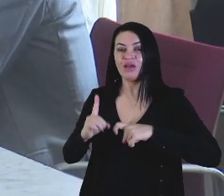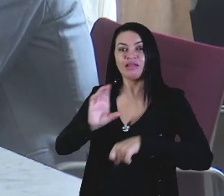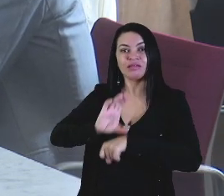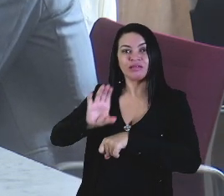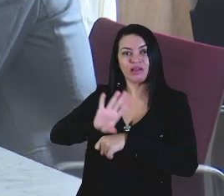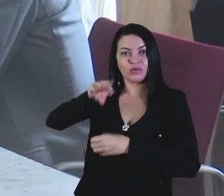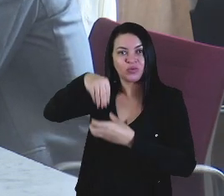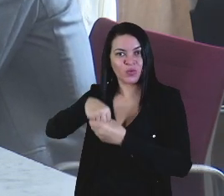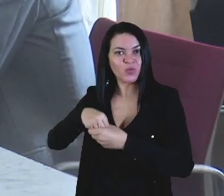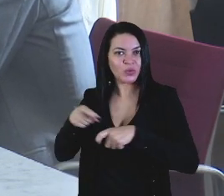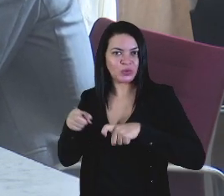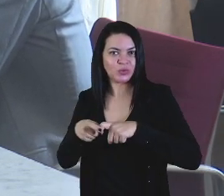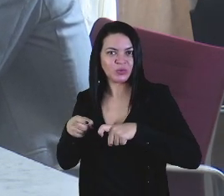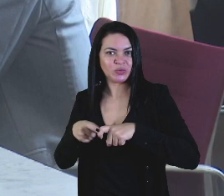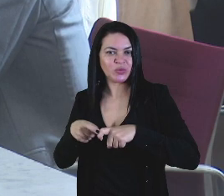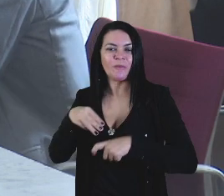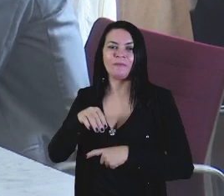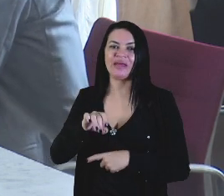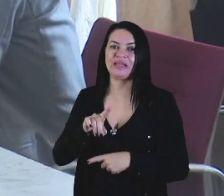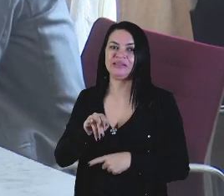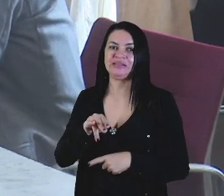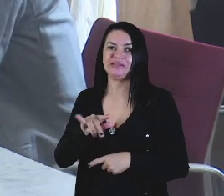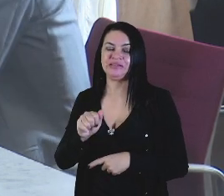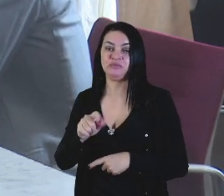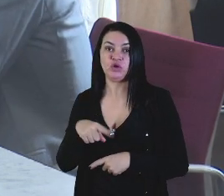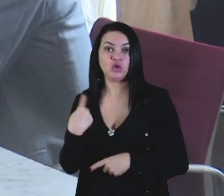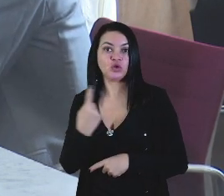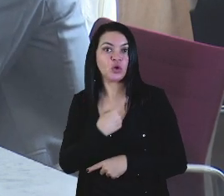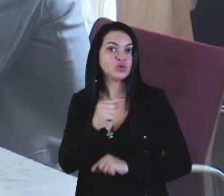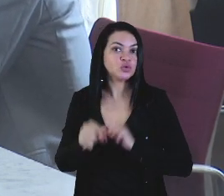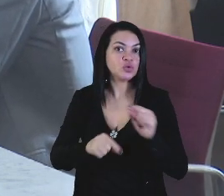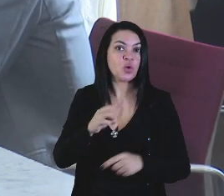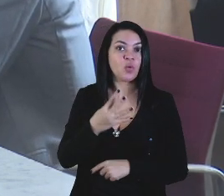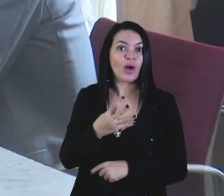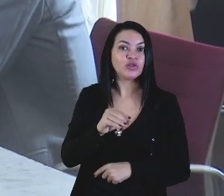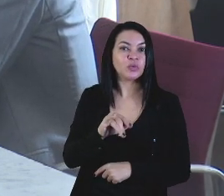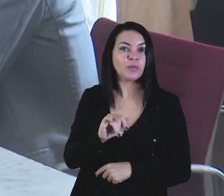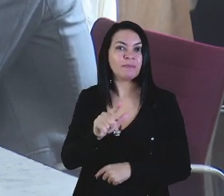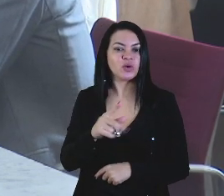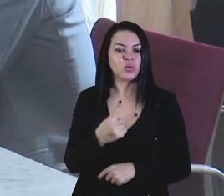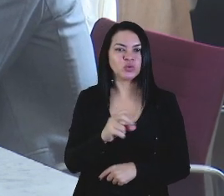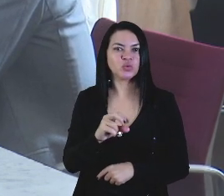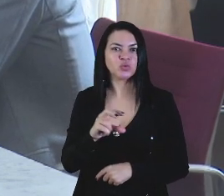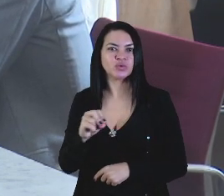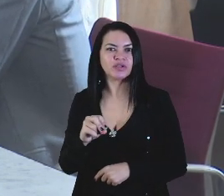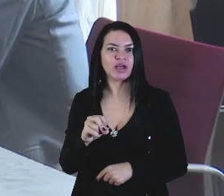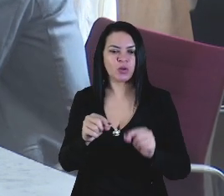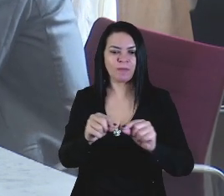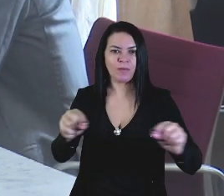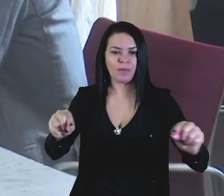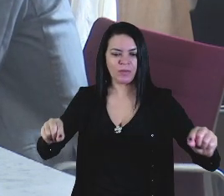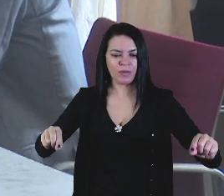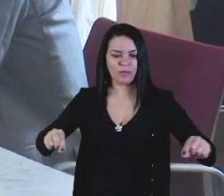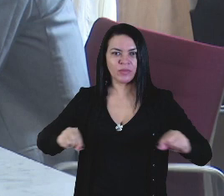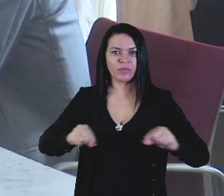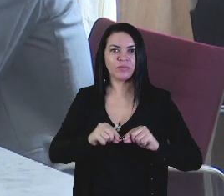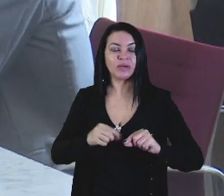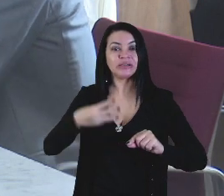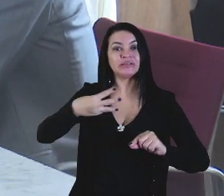medicina. Ficaremos com 4.200 metros quadrados, isso em três